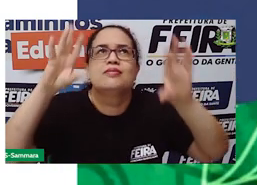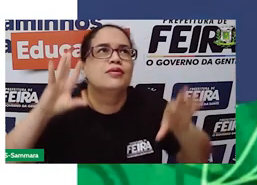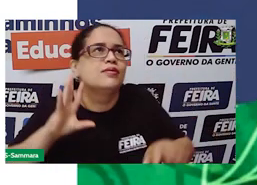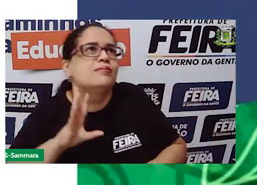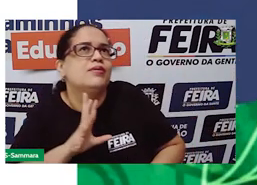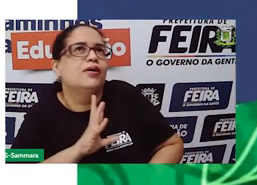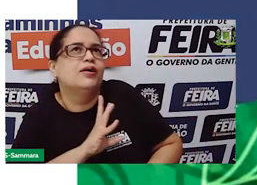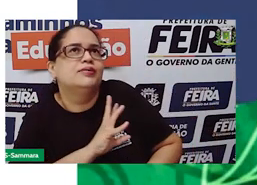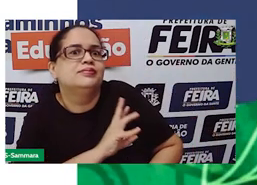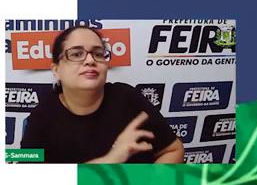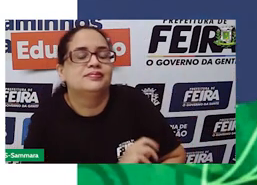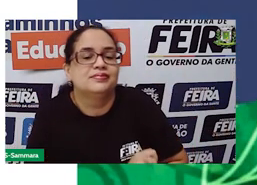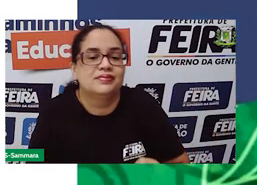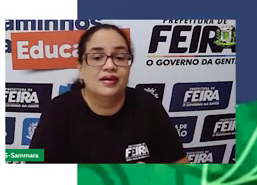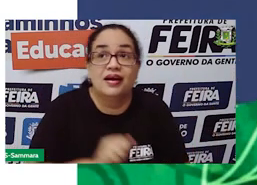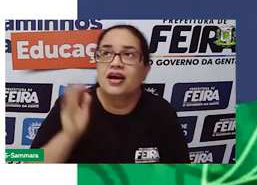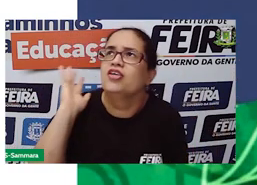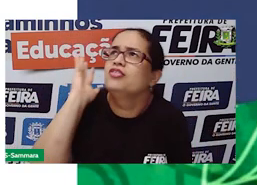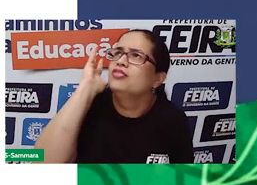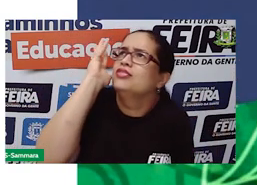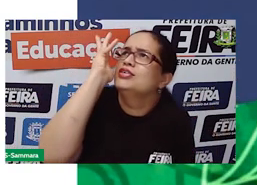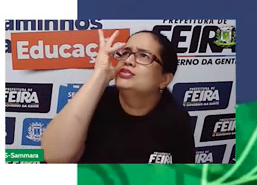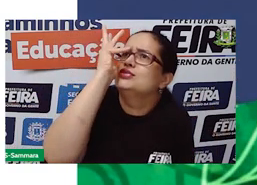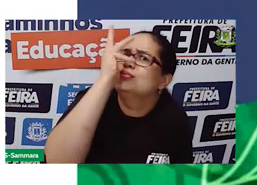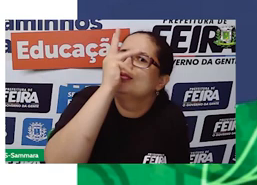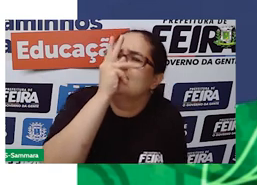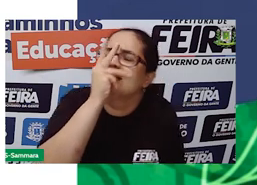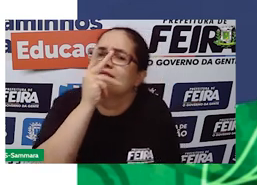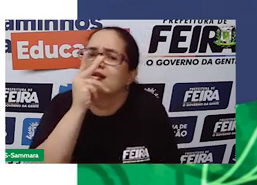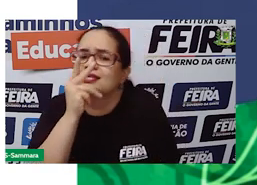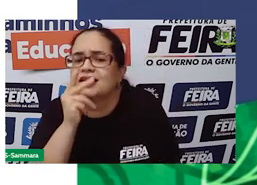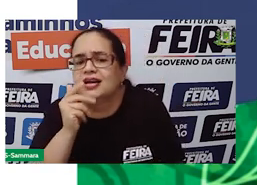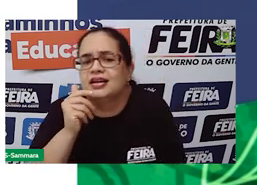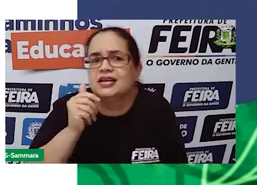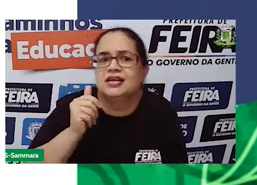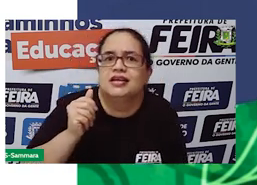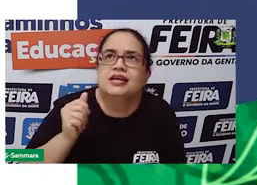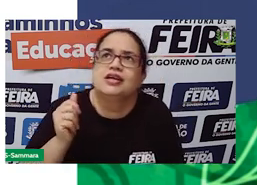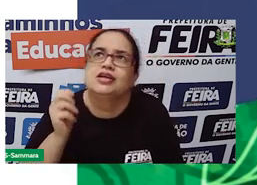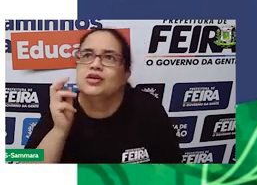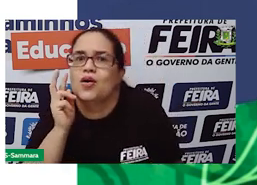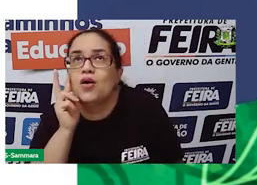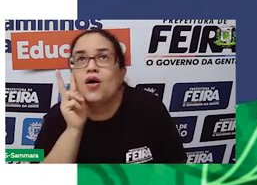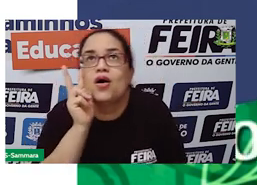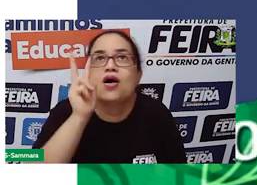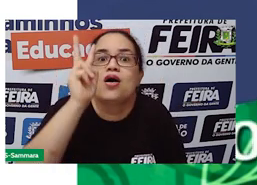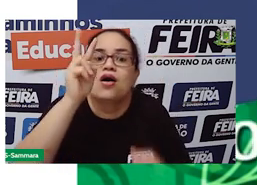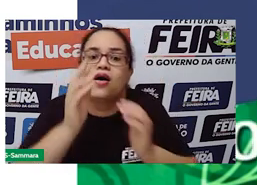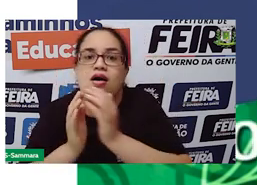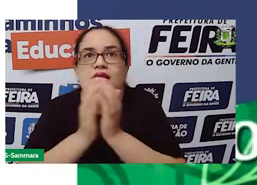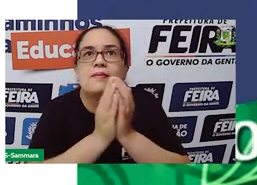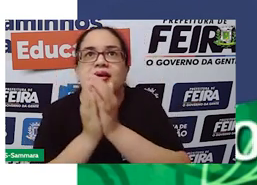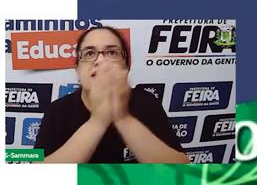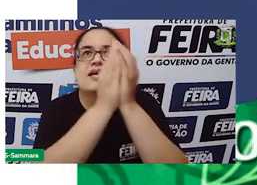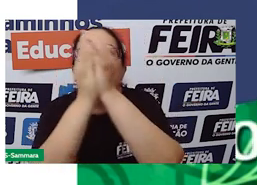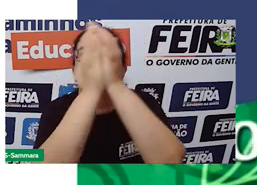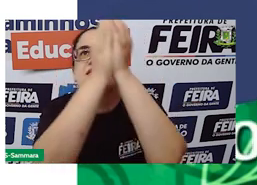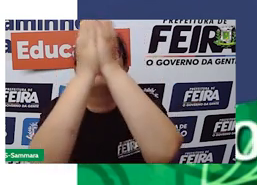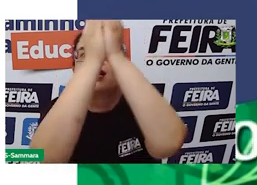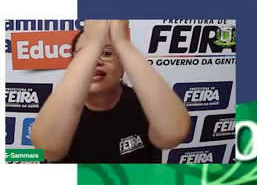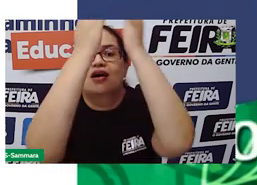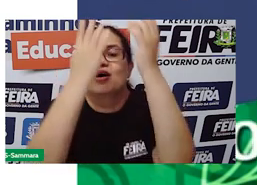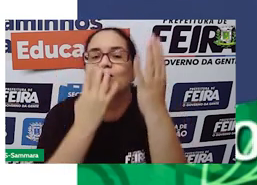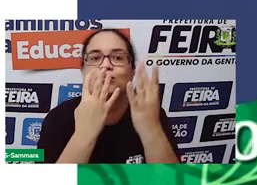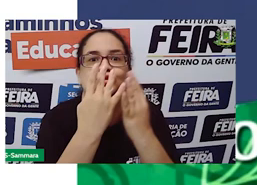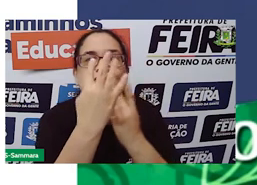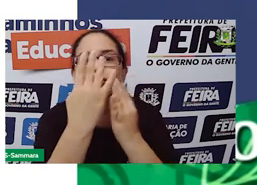céu, meu amor. Vê como ele está lindo, olha para aquele